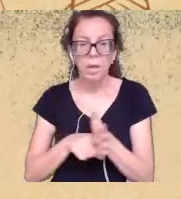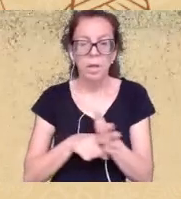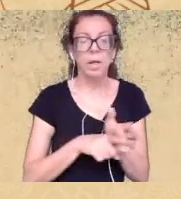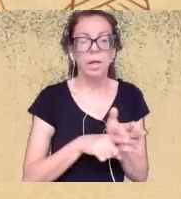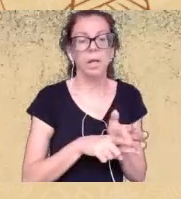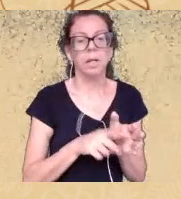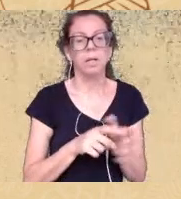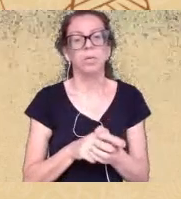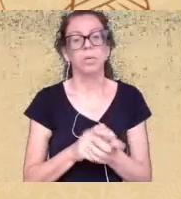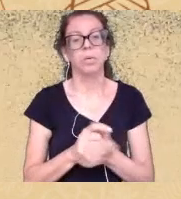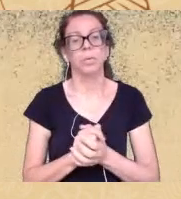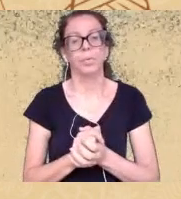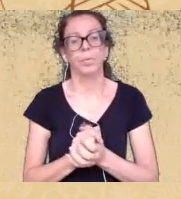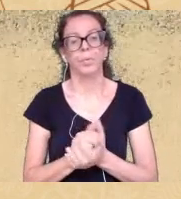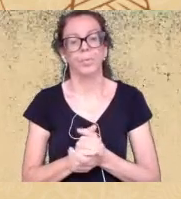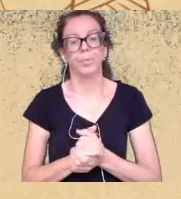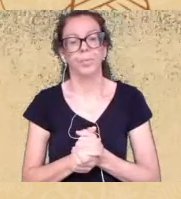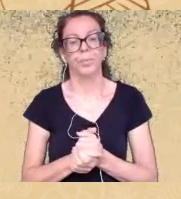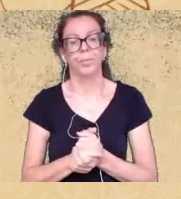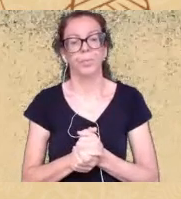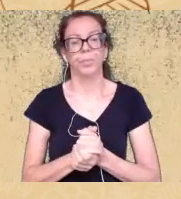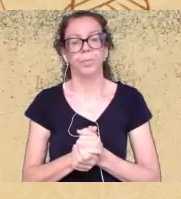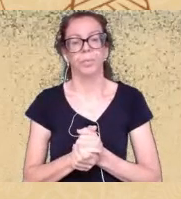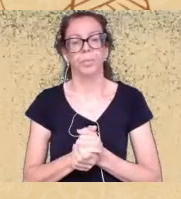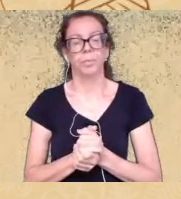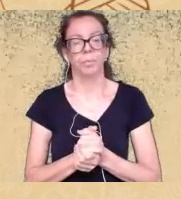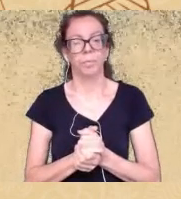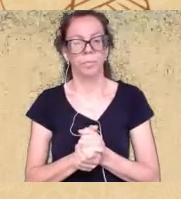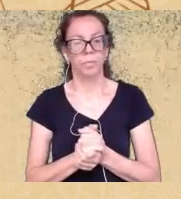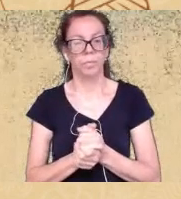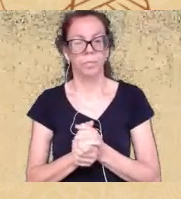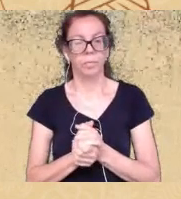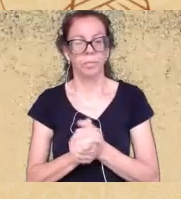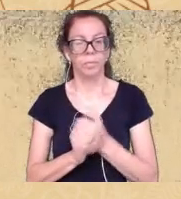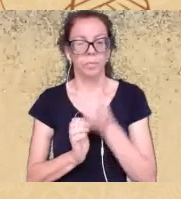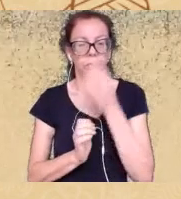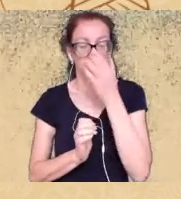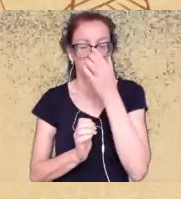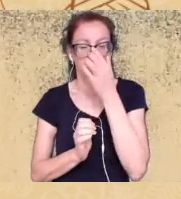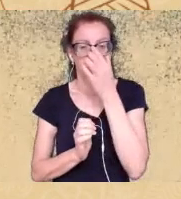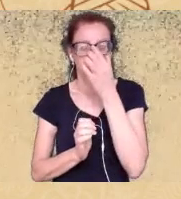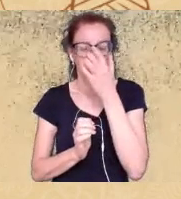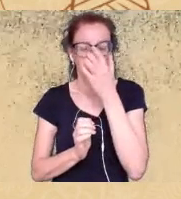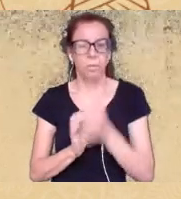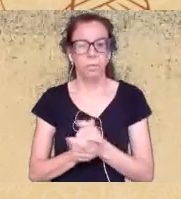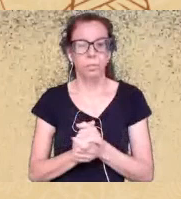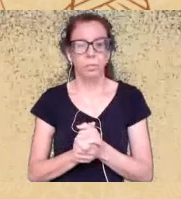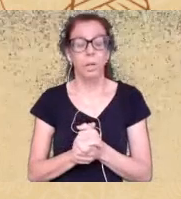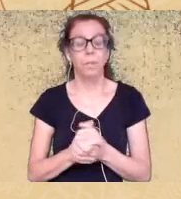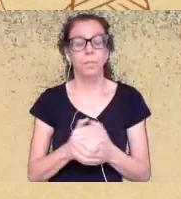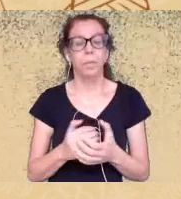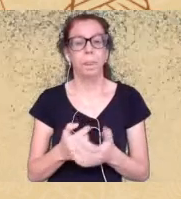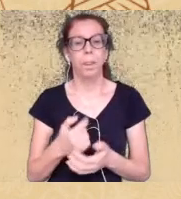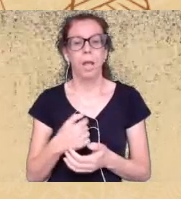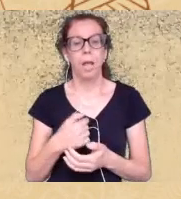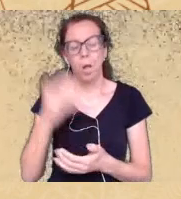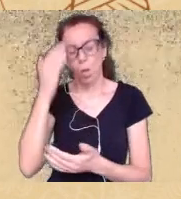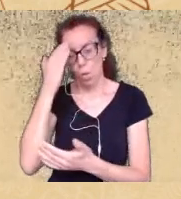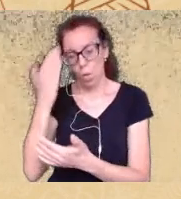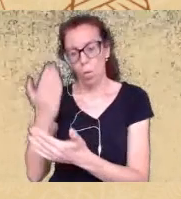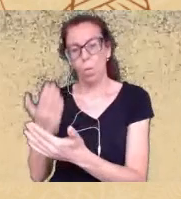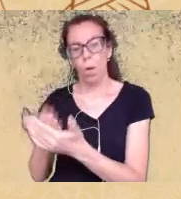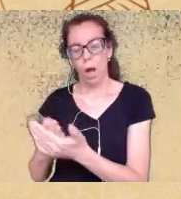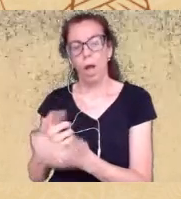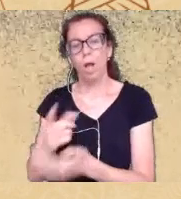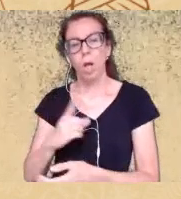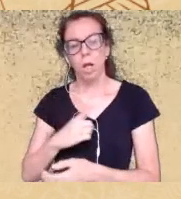quanto a esse sistema aí racista capitalista ceticista então eu acredito que existe possibilidade